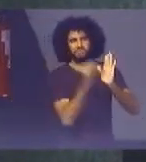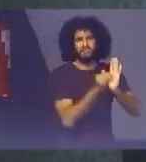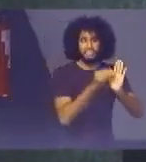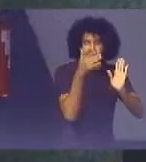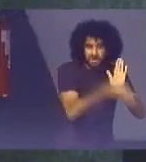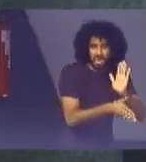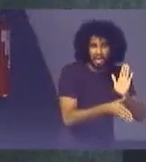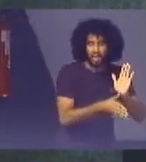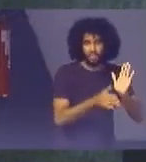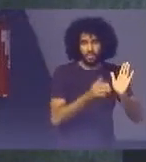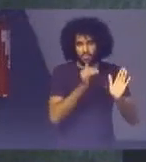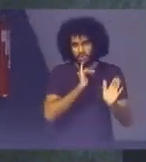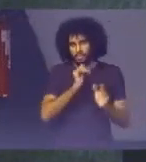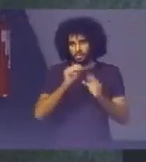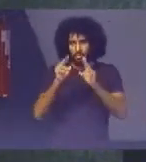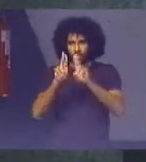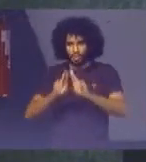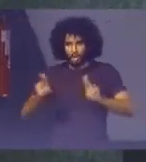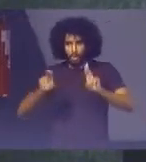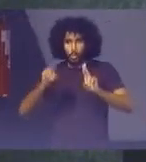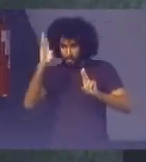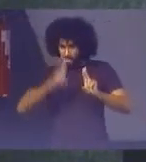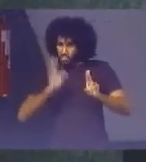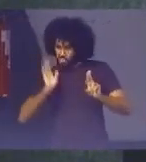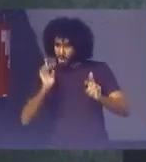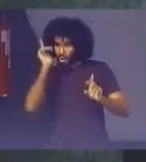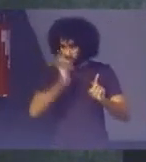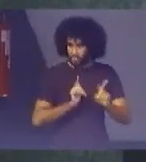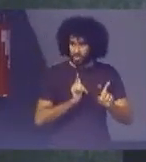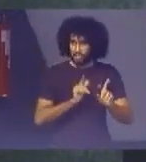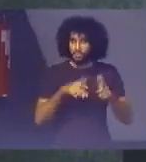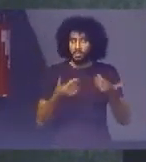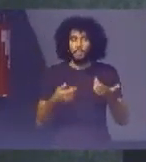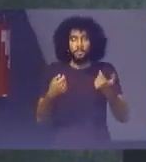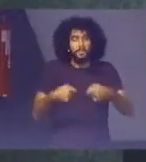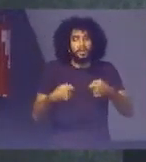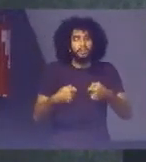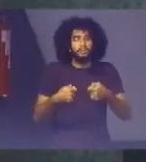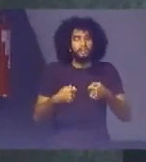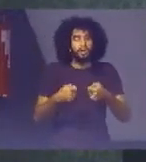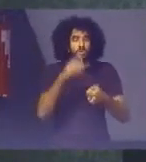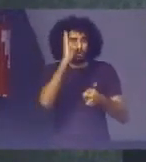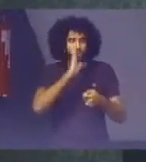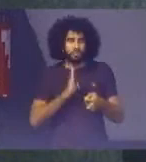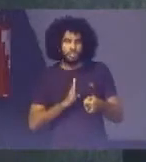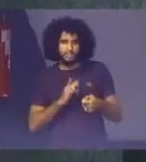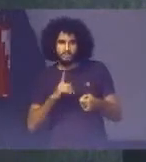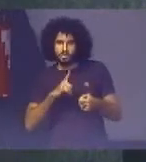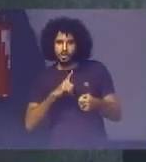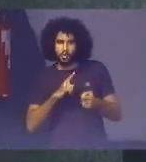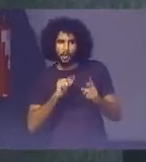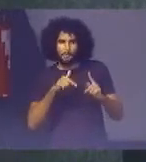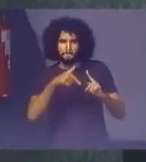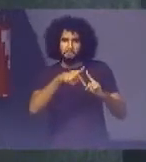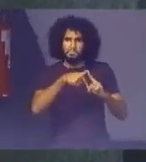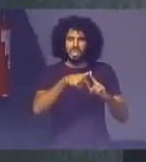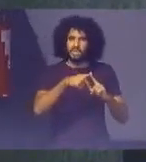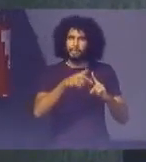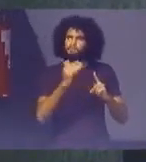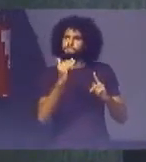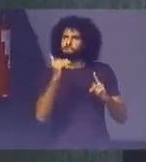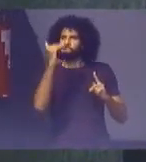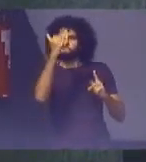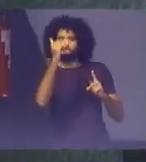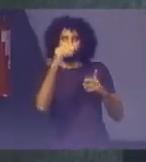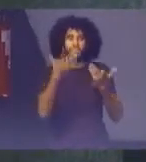pela ONU O Brasil Já atingiu Então é necessário Que o país Se coloque Meta mais ambiciosa Então esse foi O